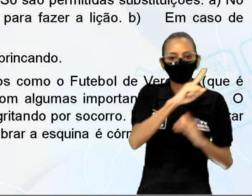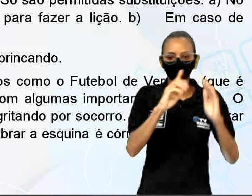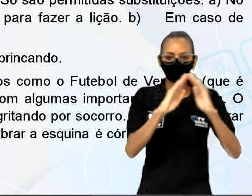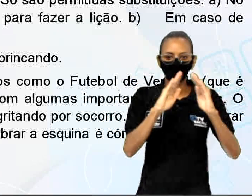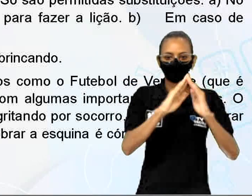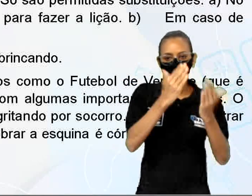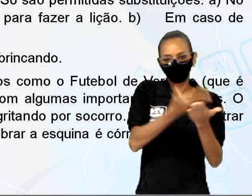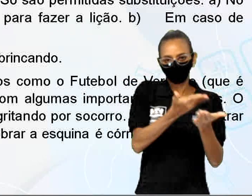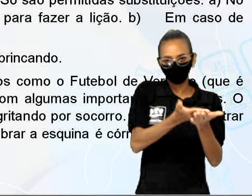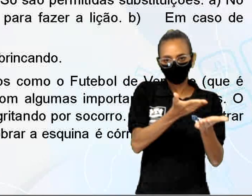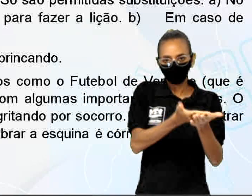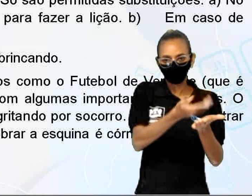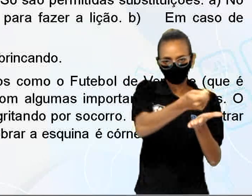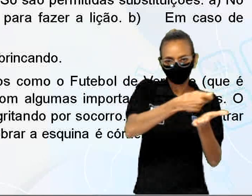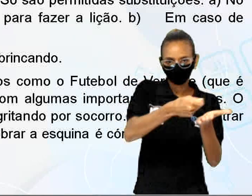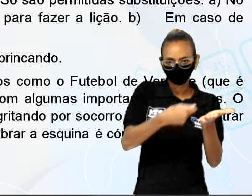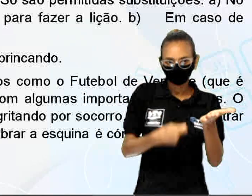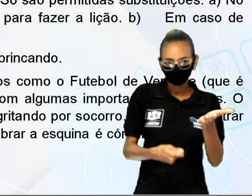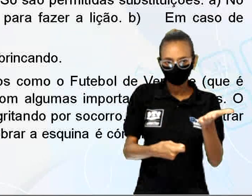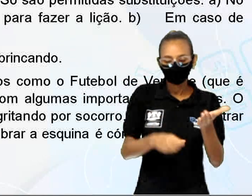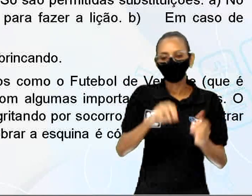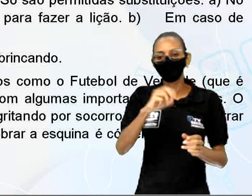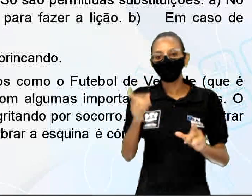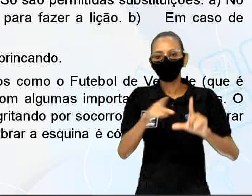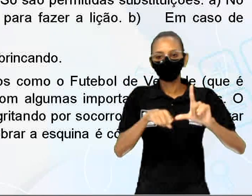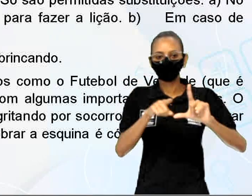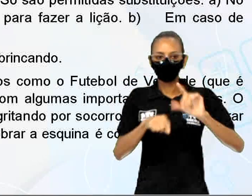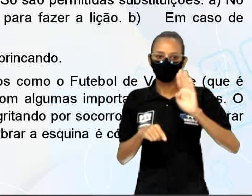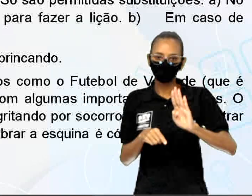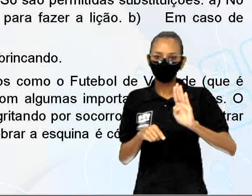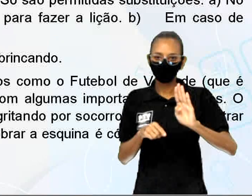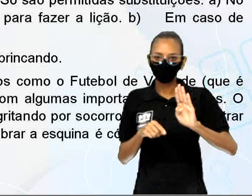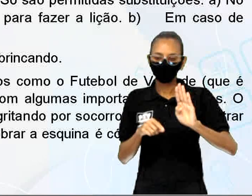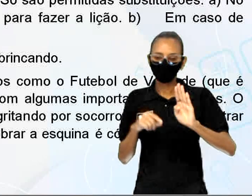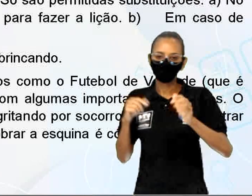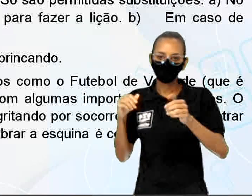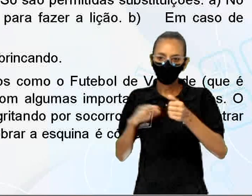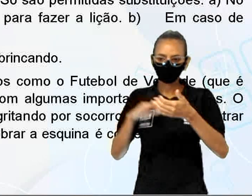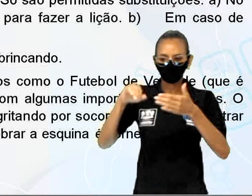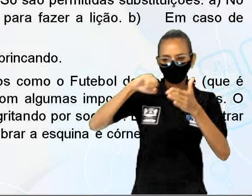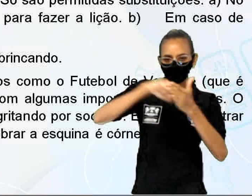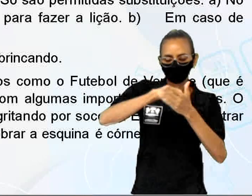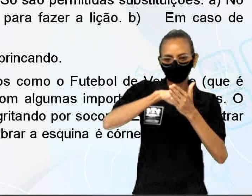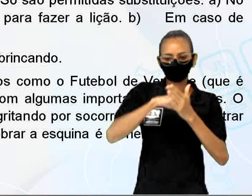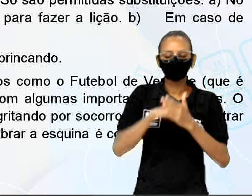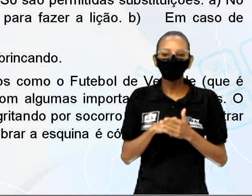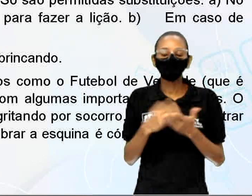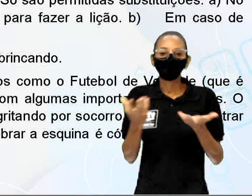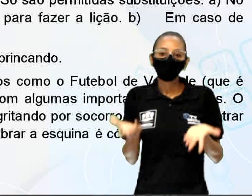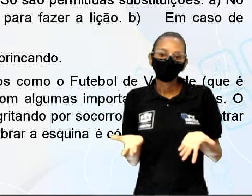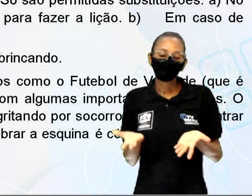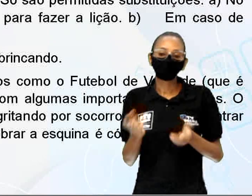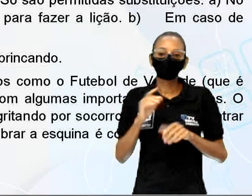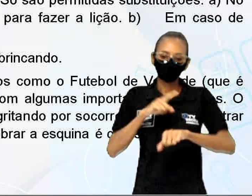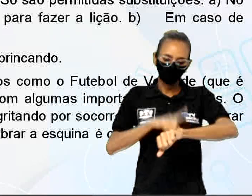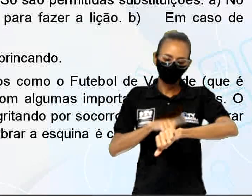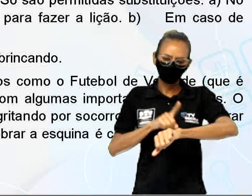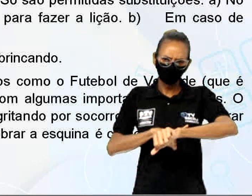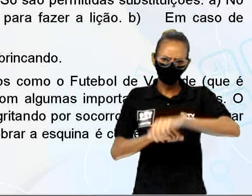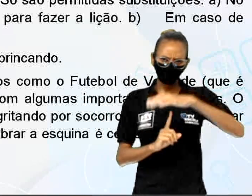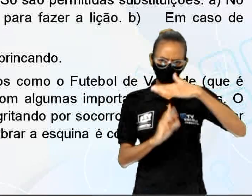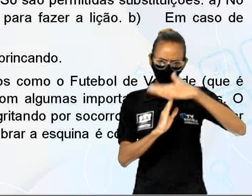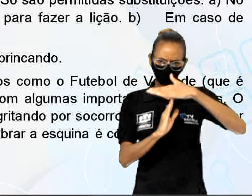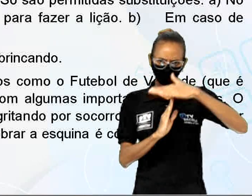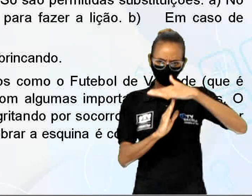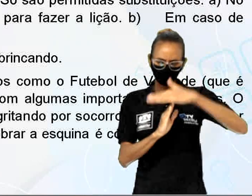B Em caso de atropelamento Do intervalo para descanso Você deve estar brincando.